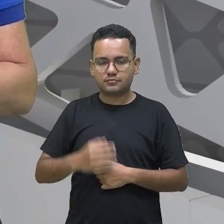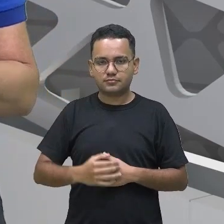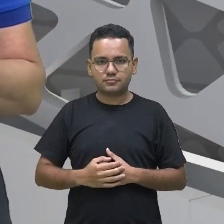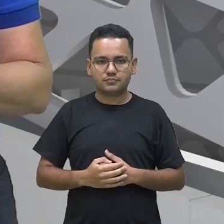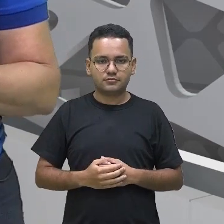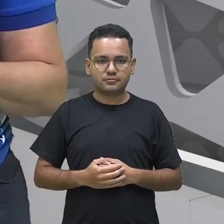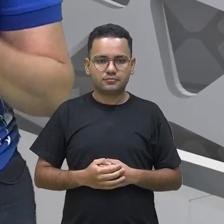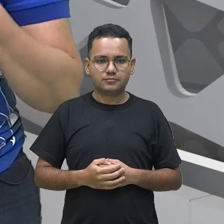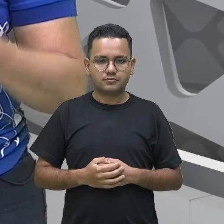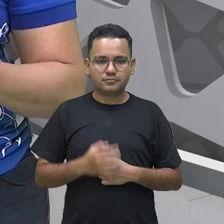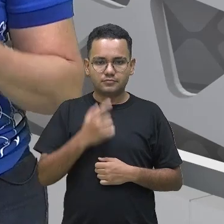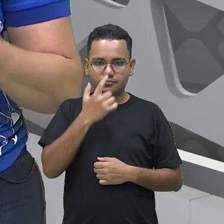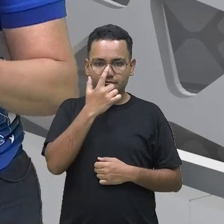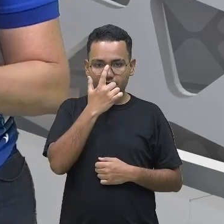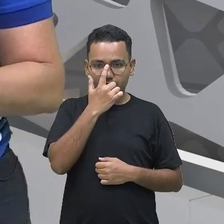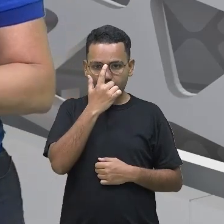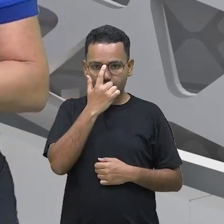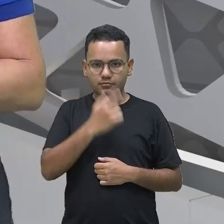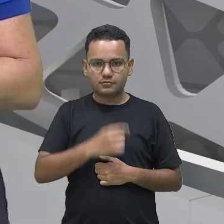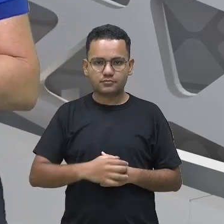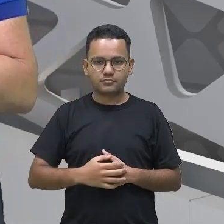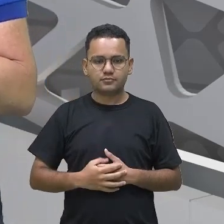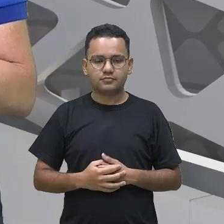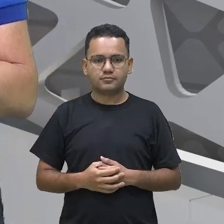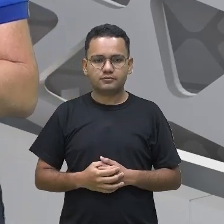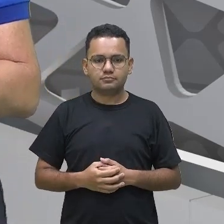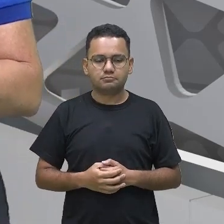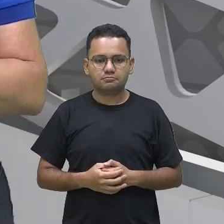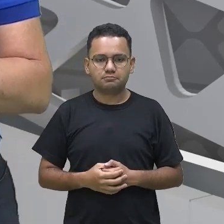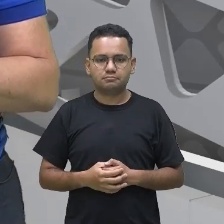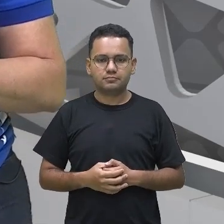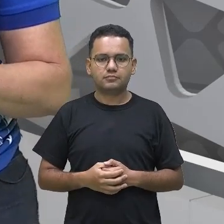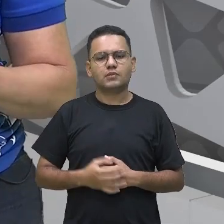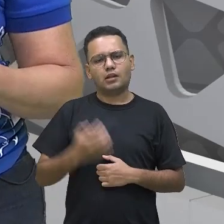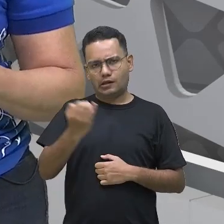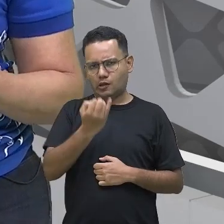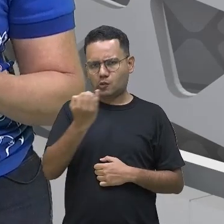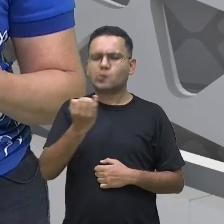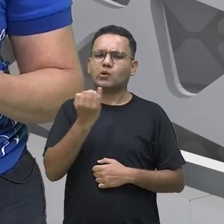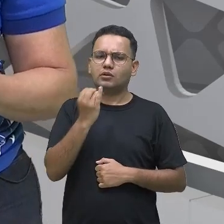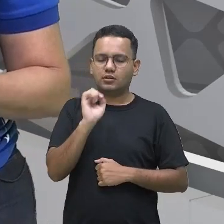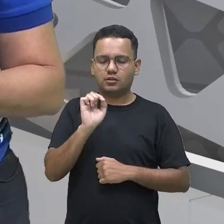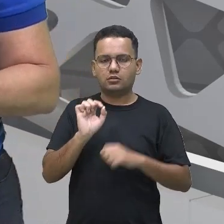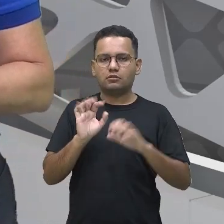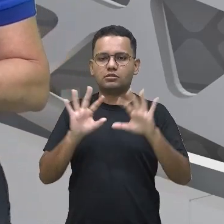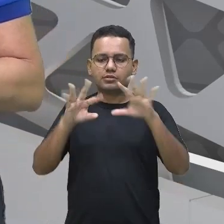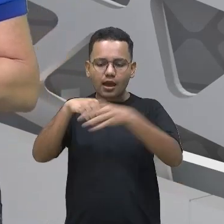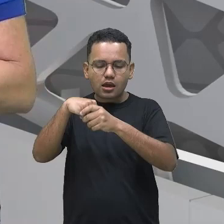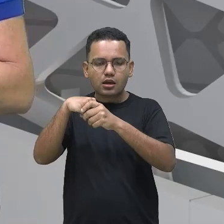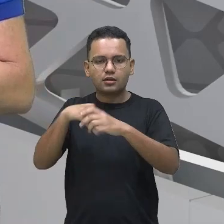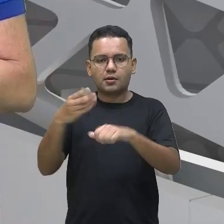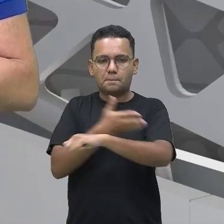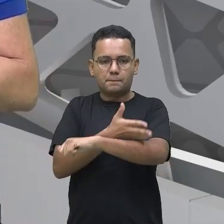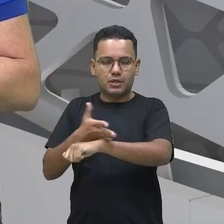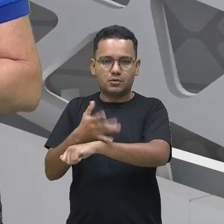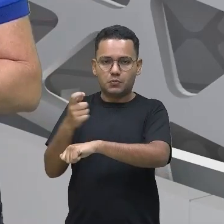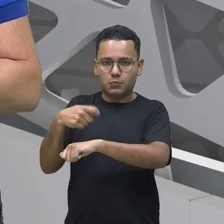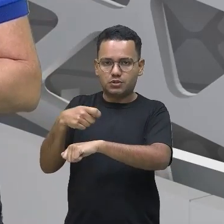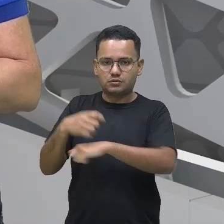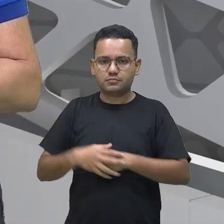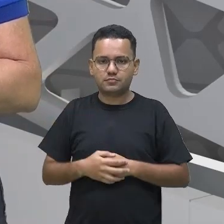espaço em branco. Então, é importante deixar áreas em branco no infográfico, pois deixará o texto